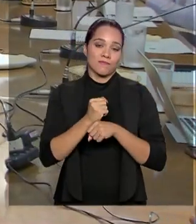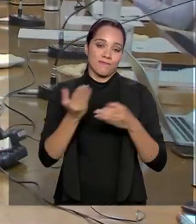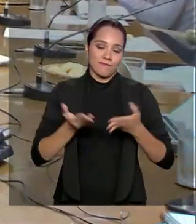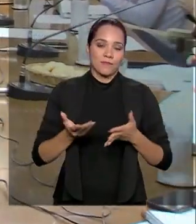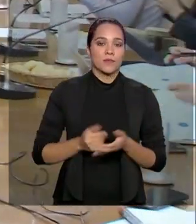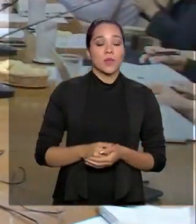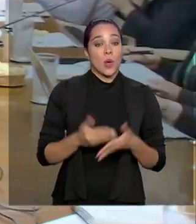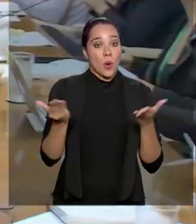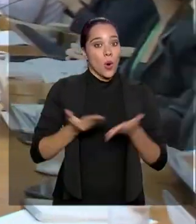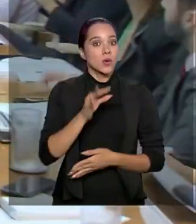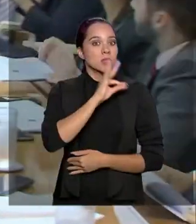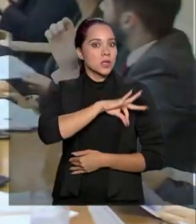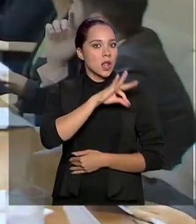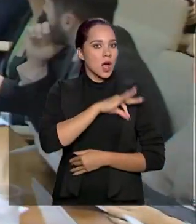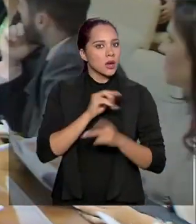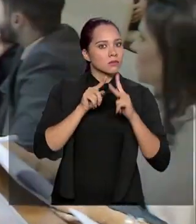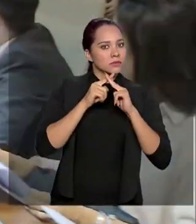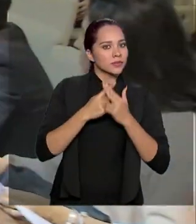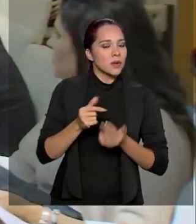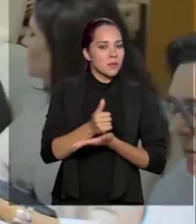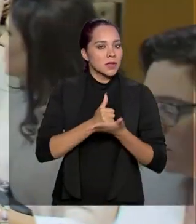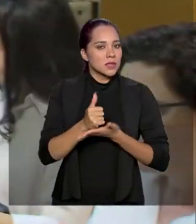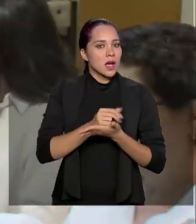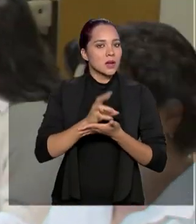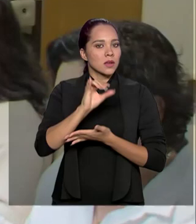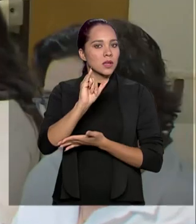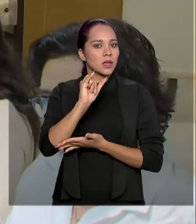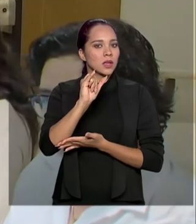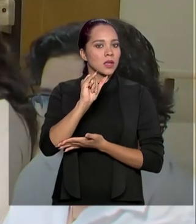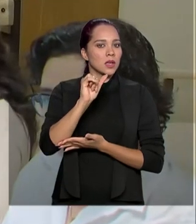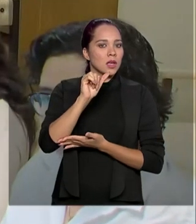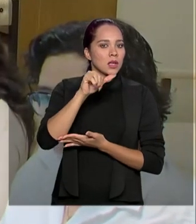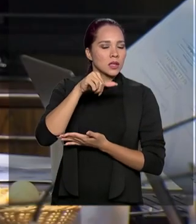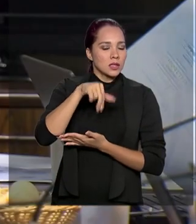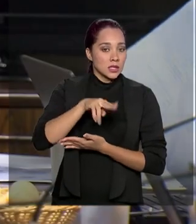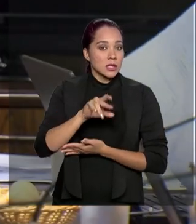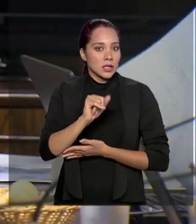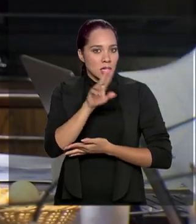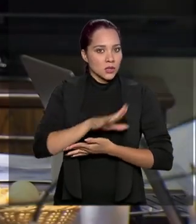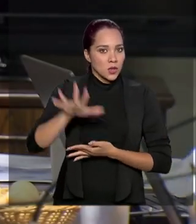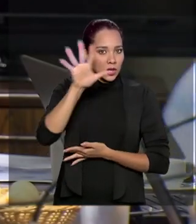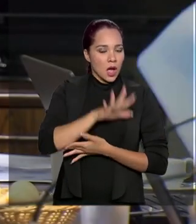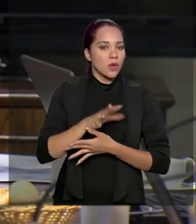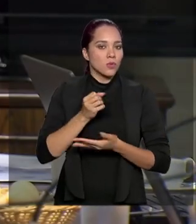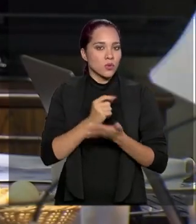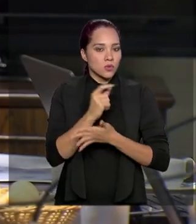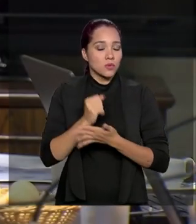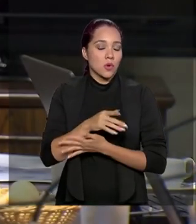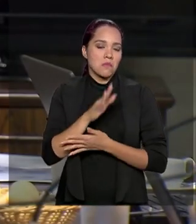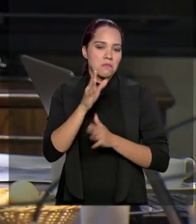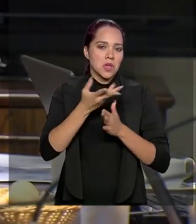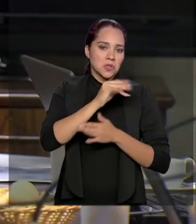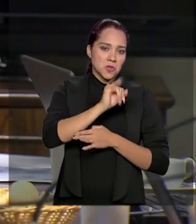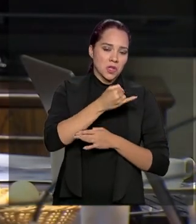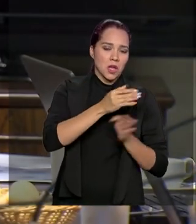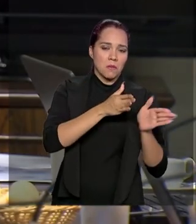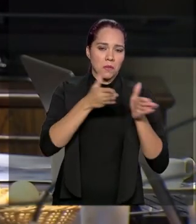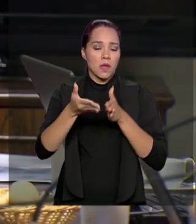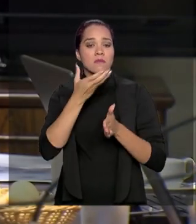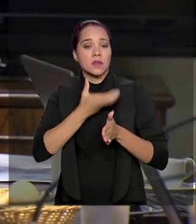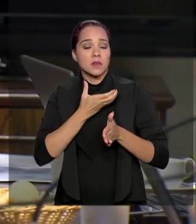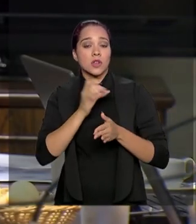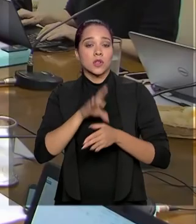Hoje, o salário mínimo é reajustado com base no índice nacional de preços ao consumidor de janeiro a dezembro. Mas o valor do